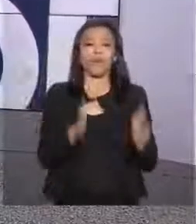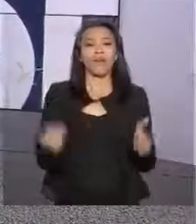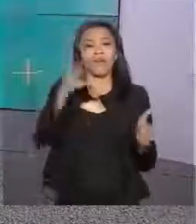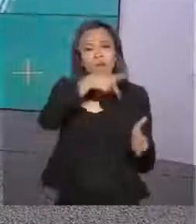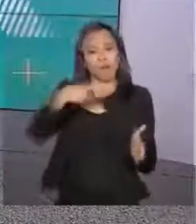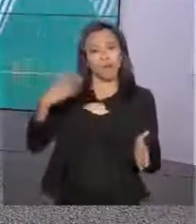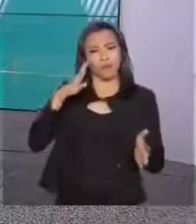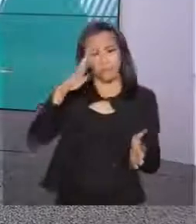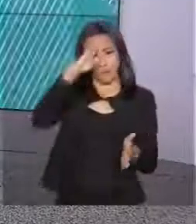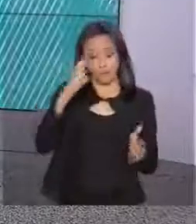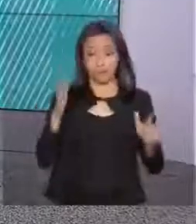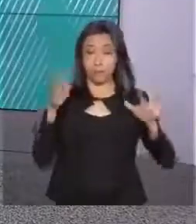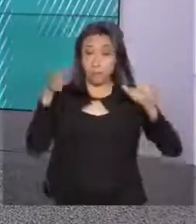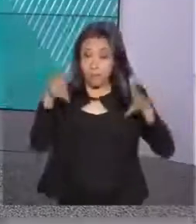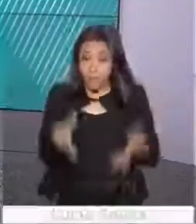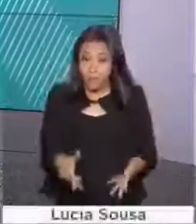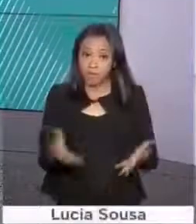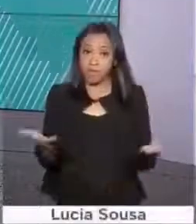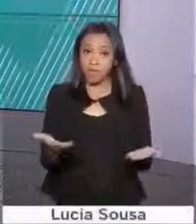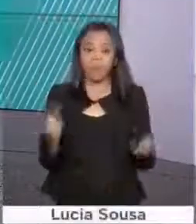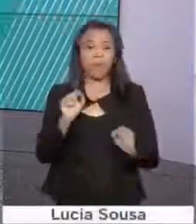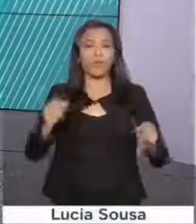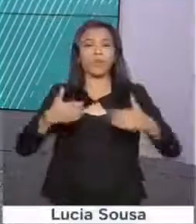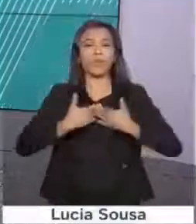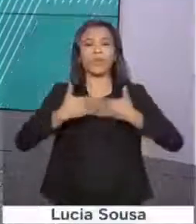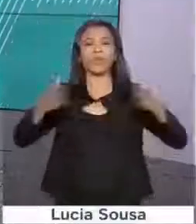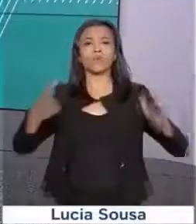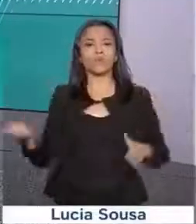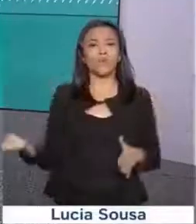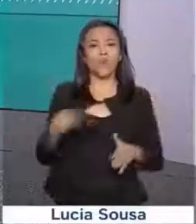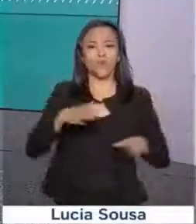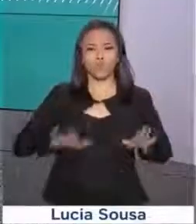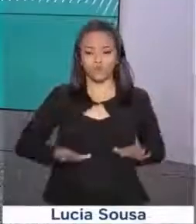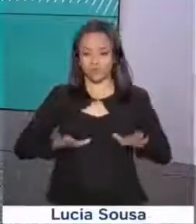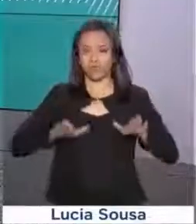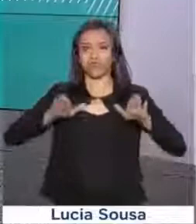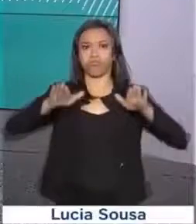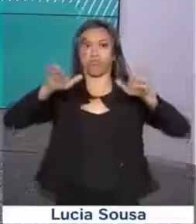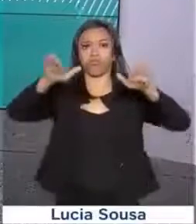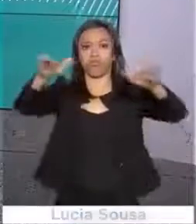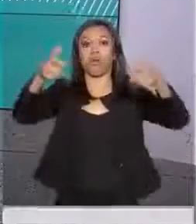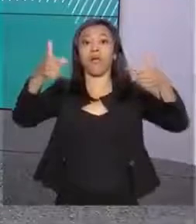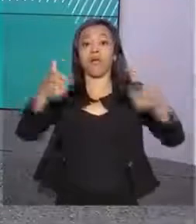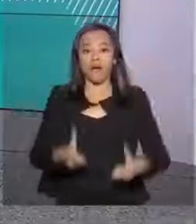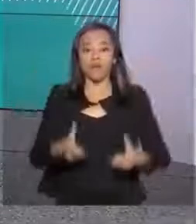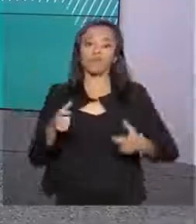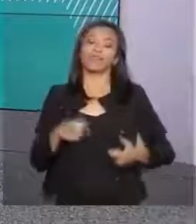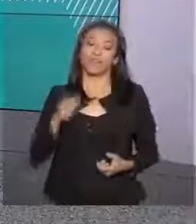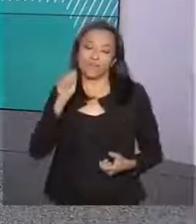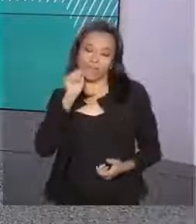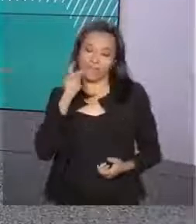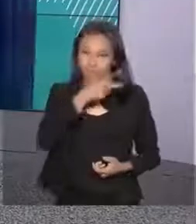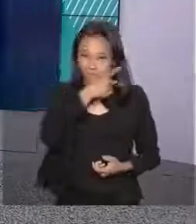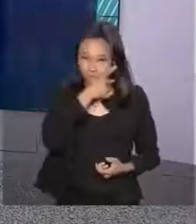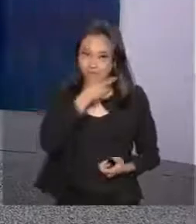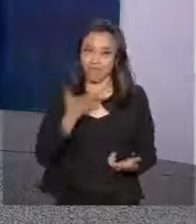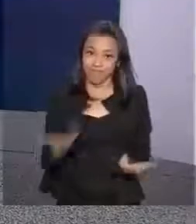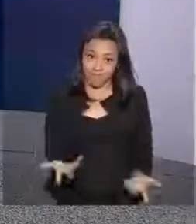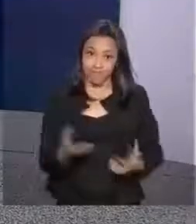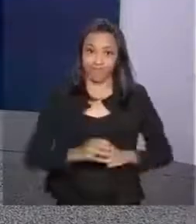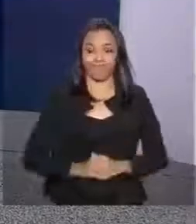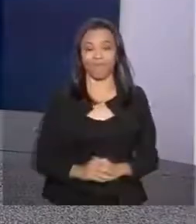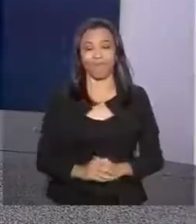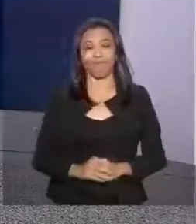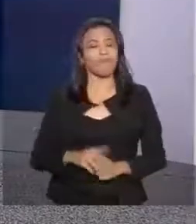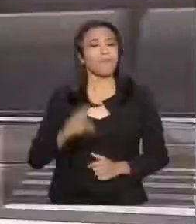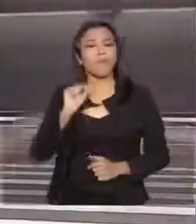participa neste momento da inauguração do novo terminal de passageiros do aeroporto internacional de Macapá, no